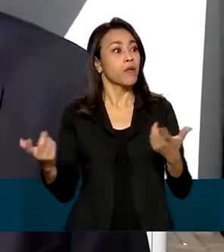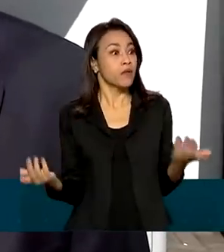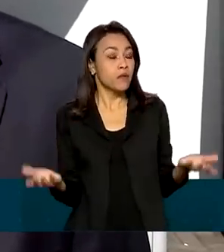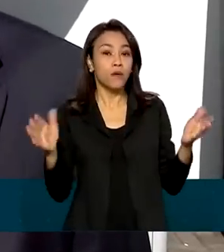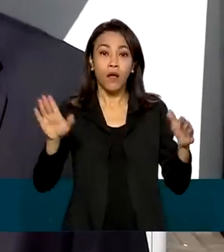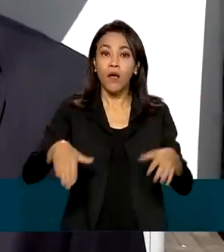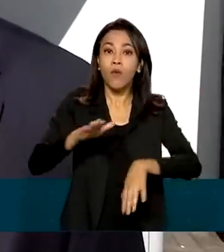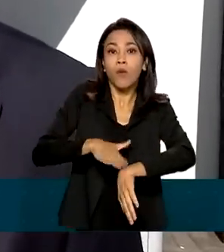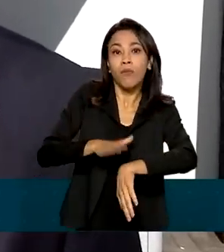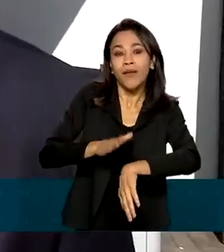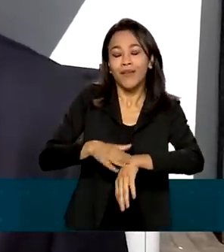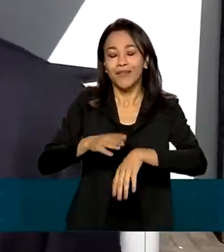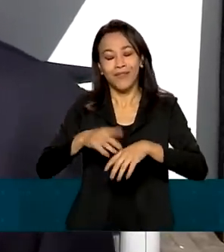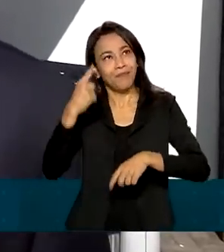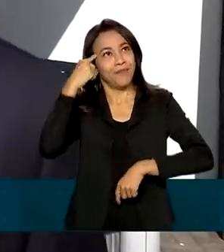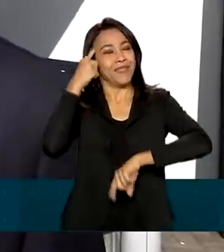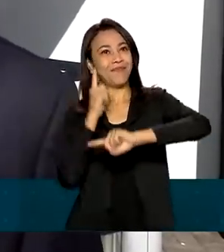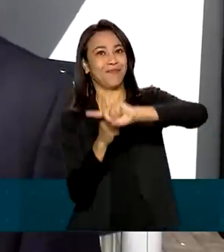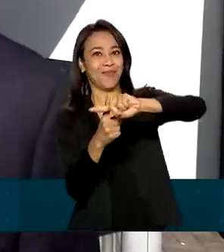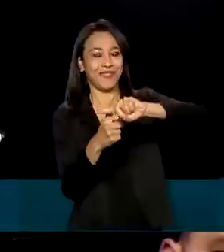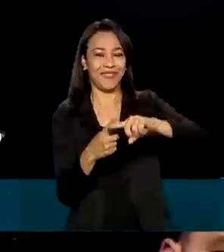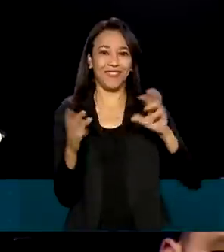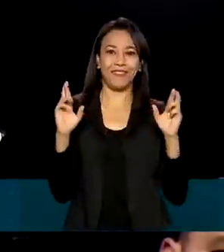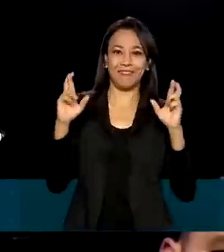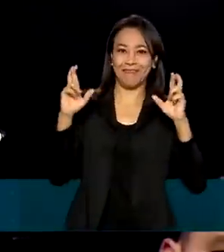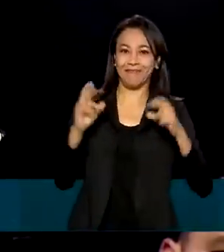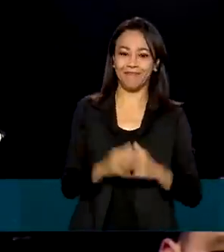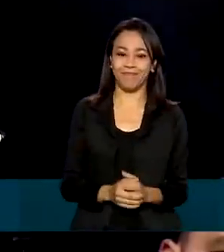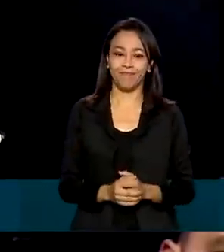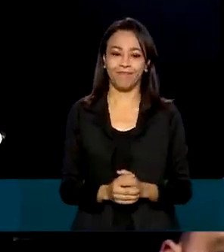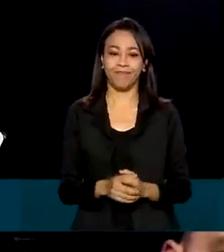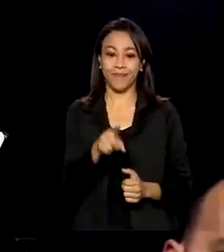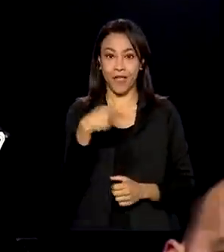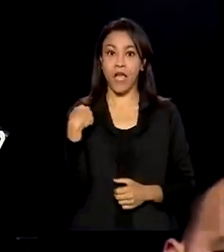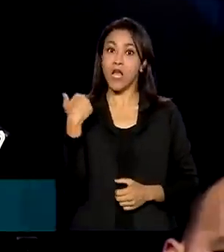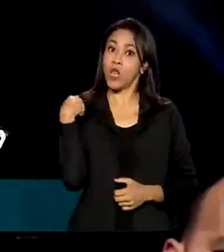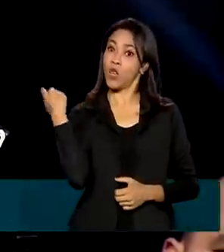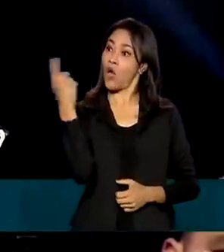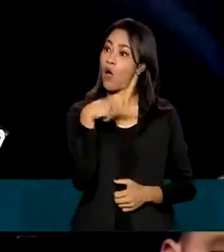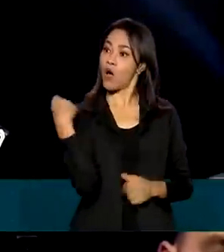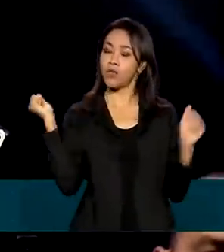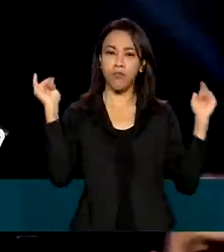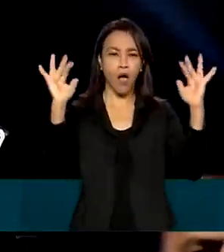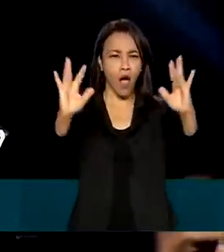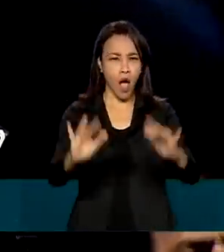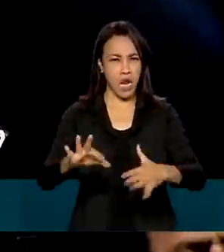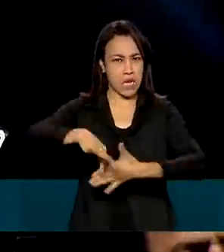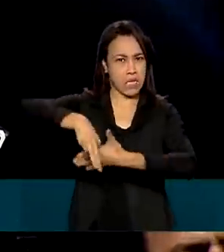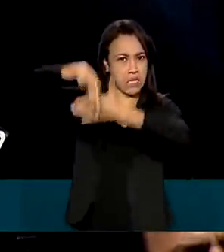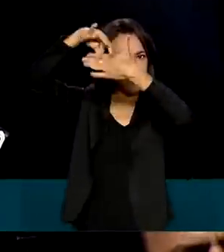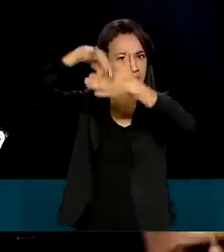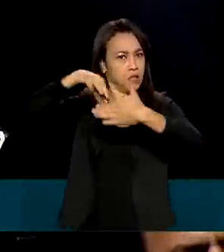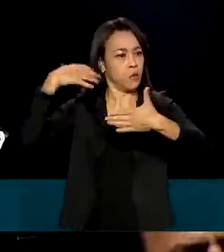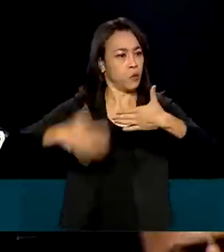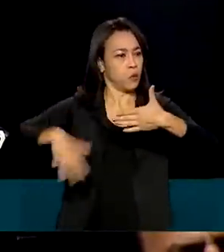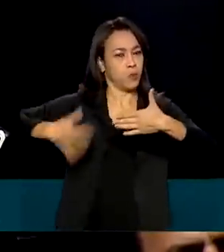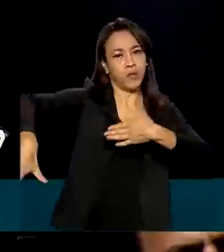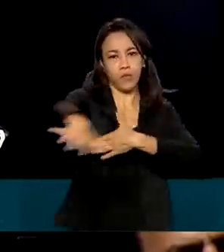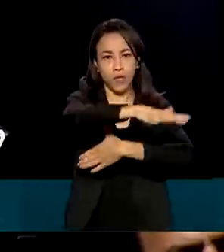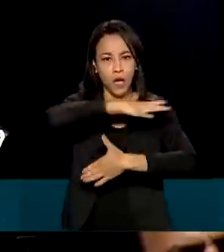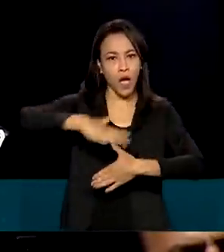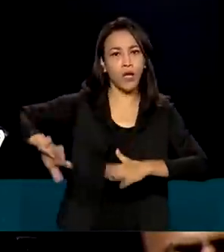momento de muito otimismo, de muita expectativa. Nos reunimos aqui com as maiores lideranças de comércio e serviços.